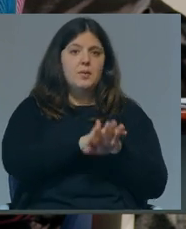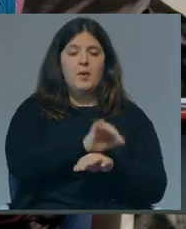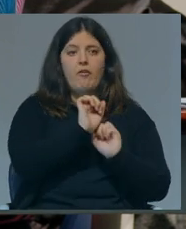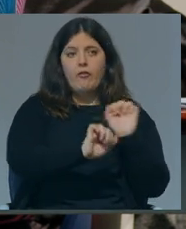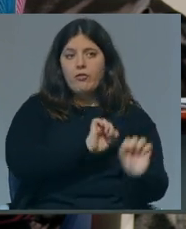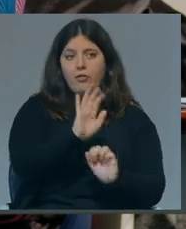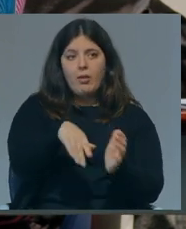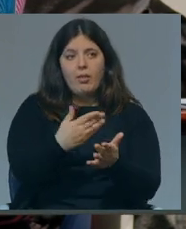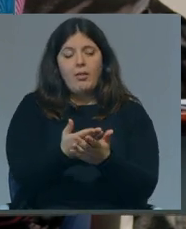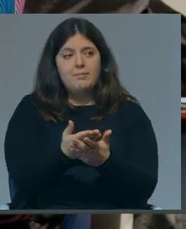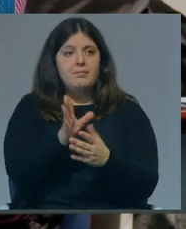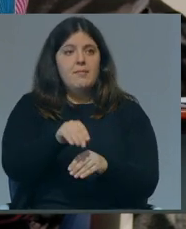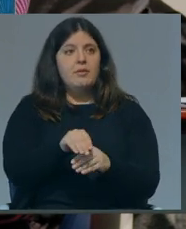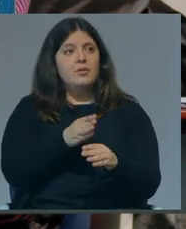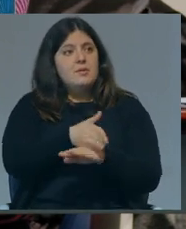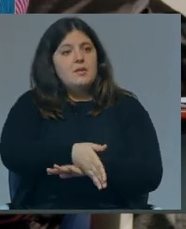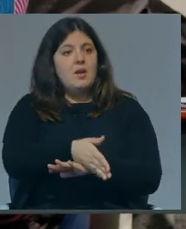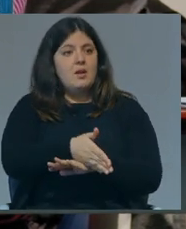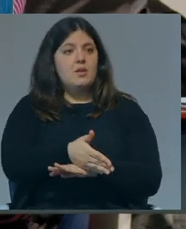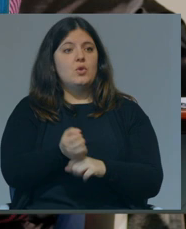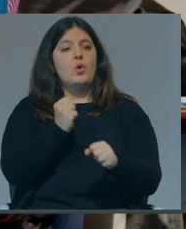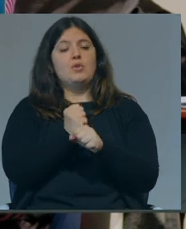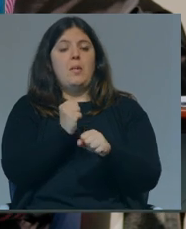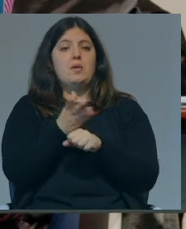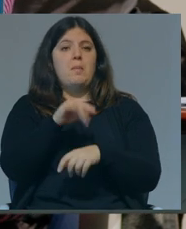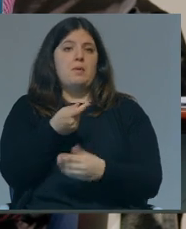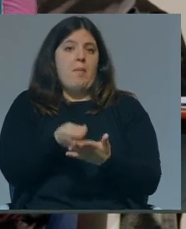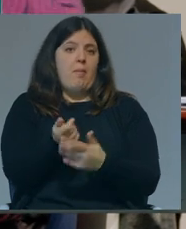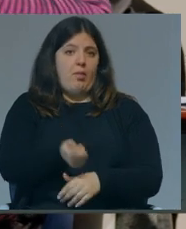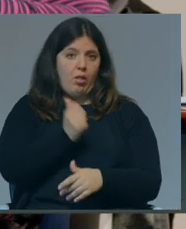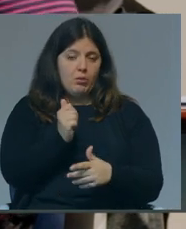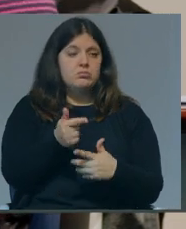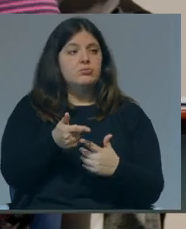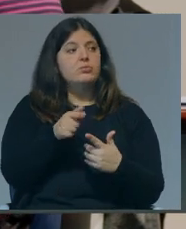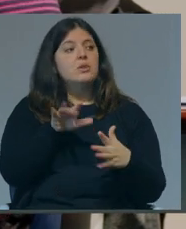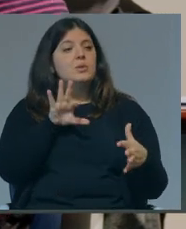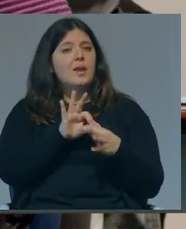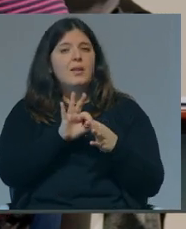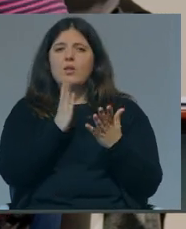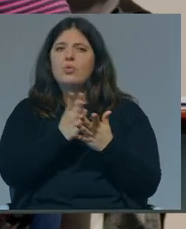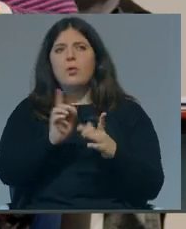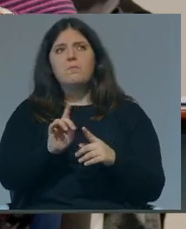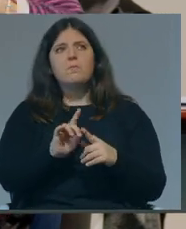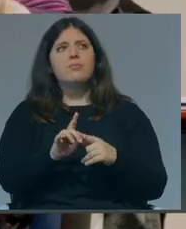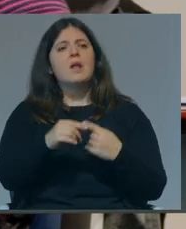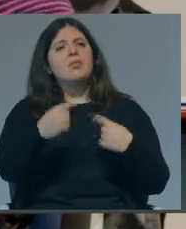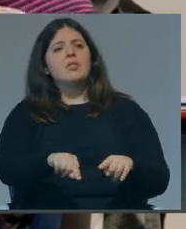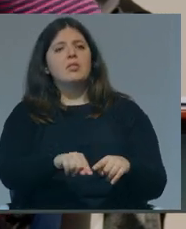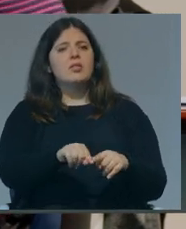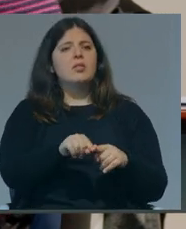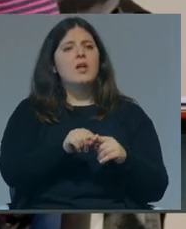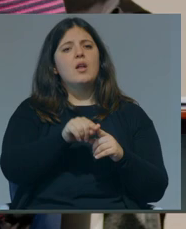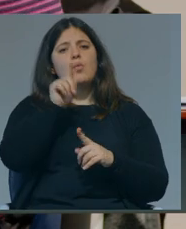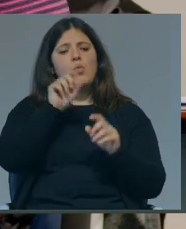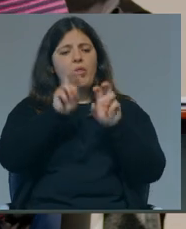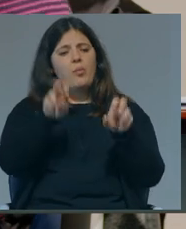acesso aos empregos mais bem pagos. Portanto, isto não tem apenas a ver com ter ou não ter um diploma do